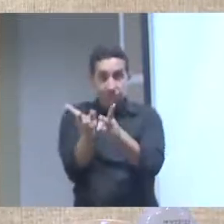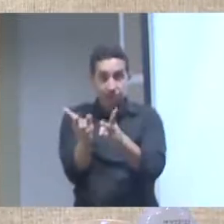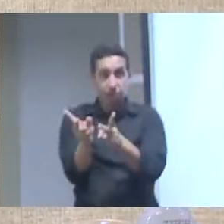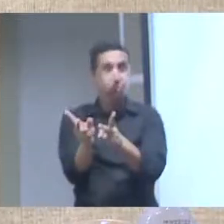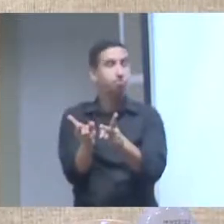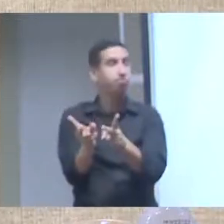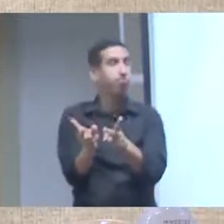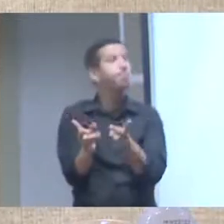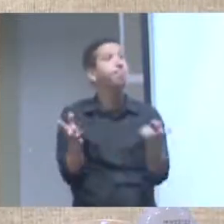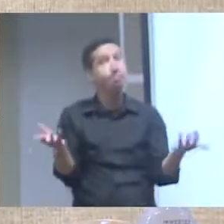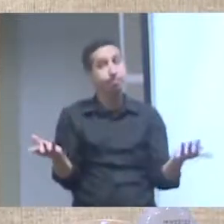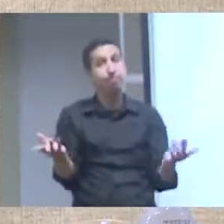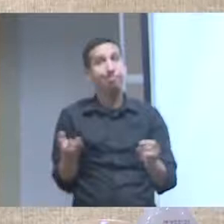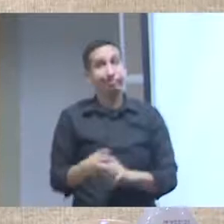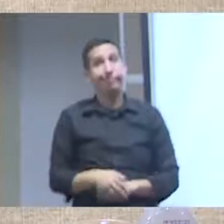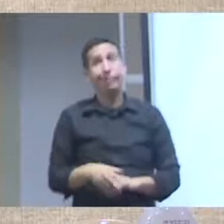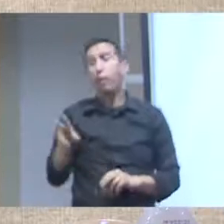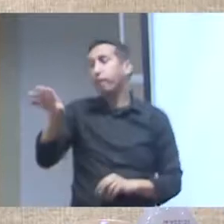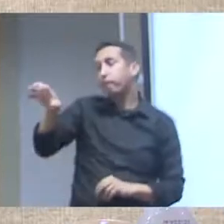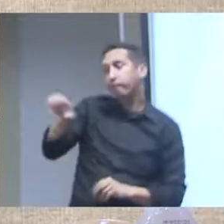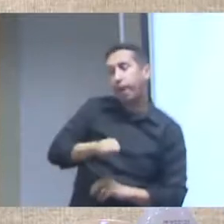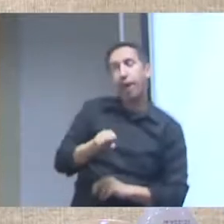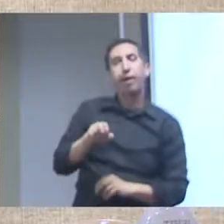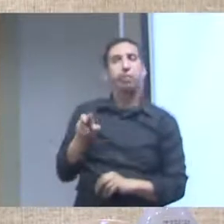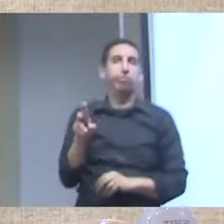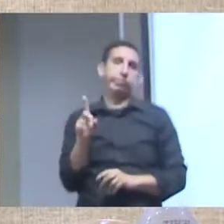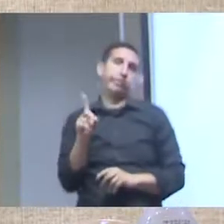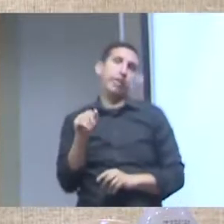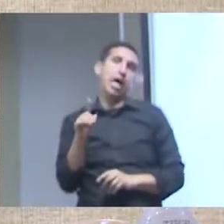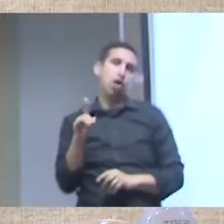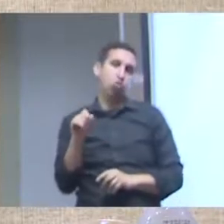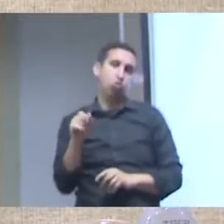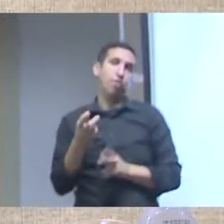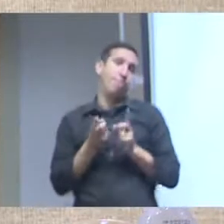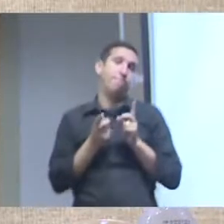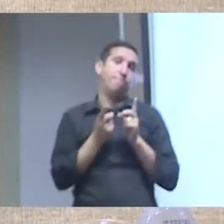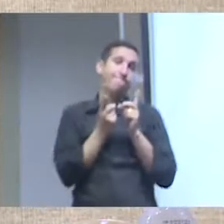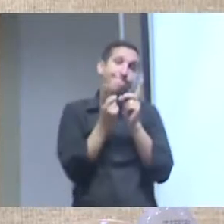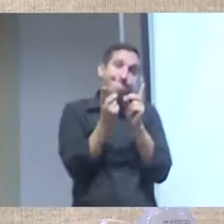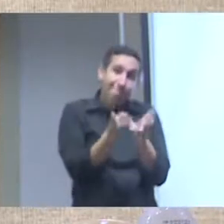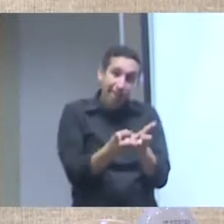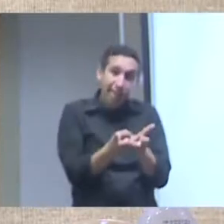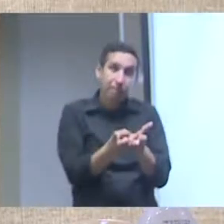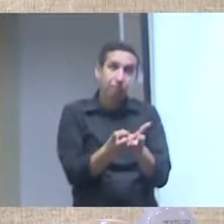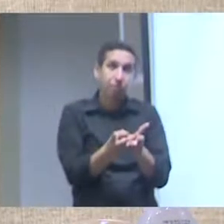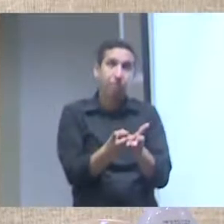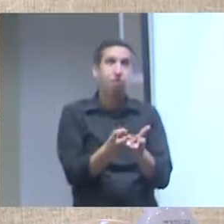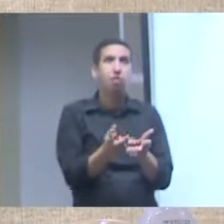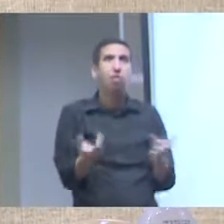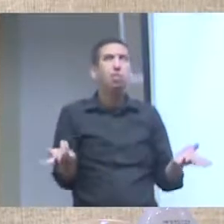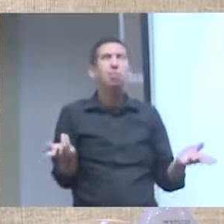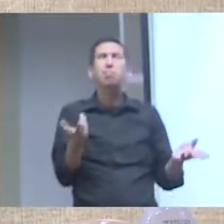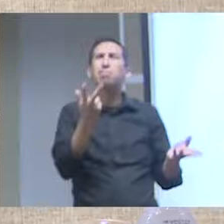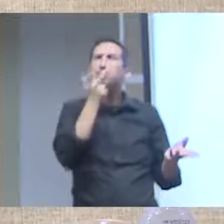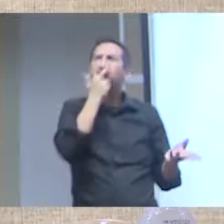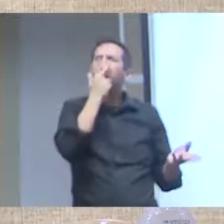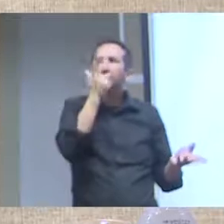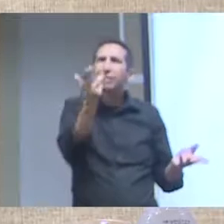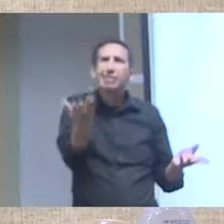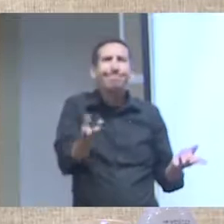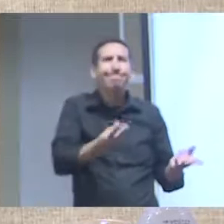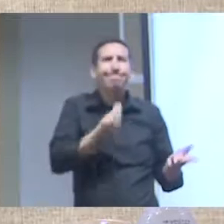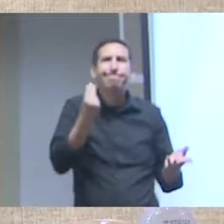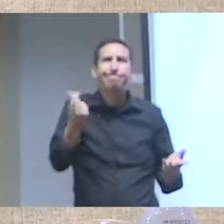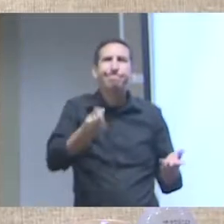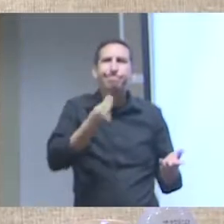que vendem o acesso aberto através da cobrança de taxa de processamento de artigos elevadíssimo você não